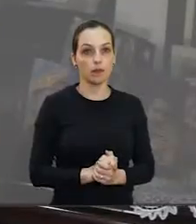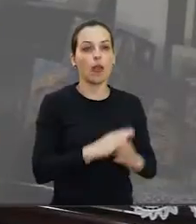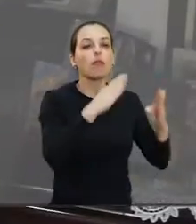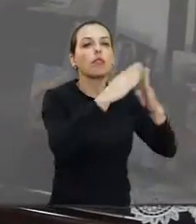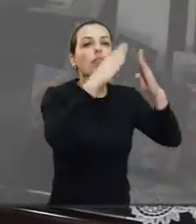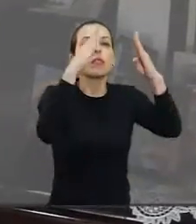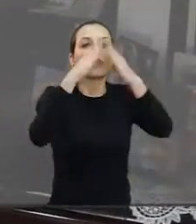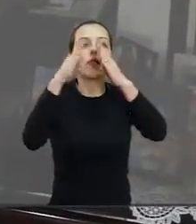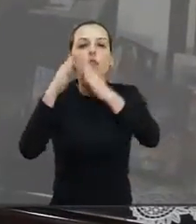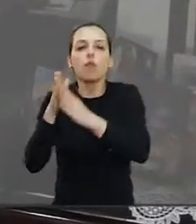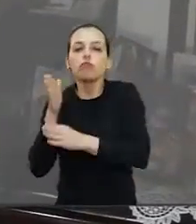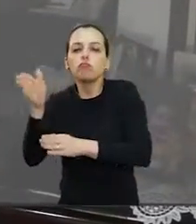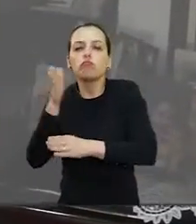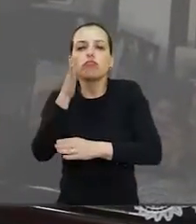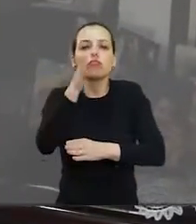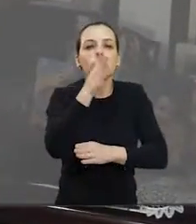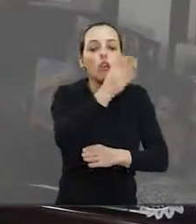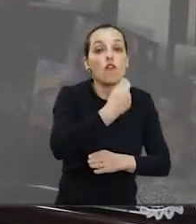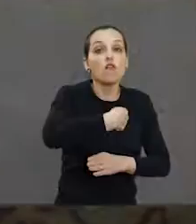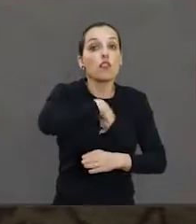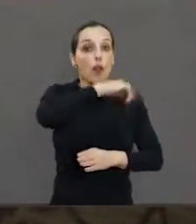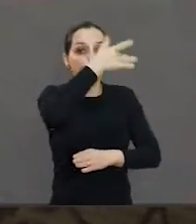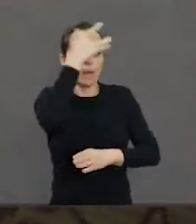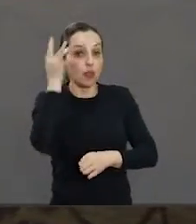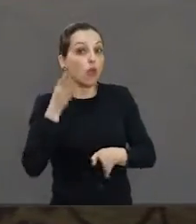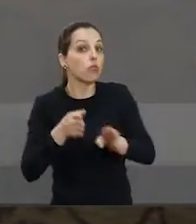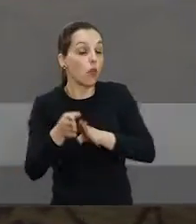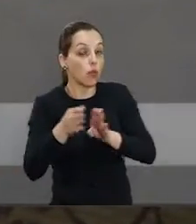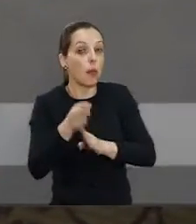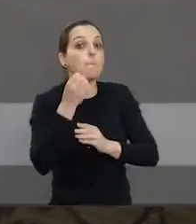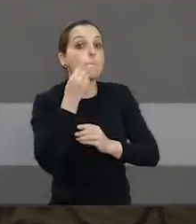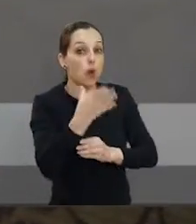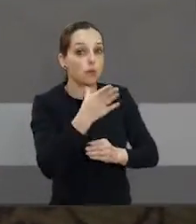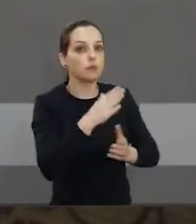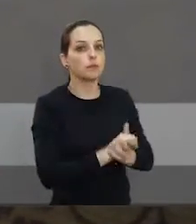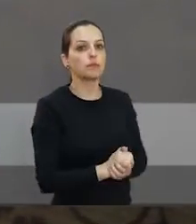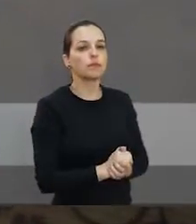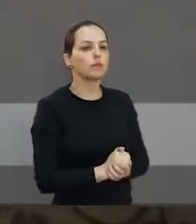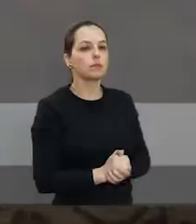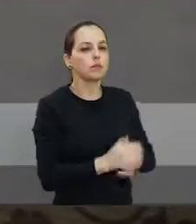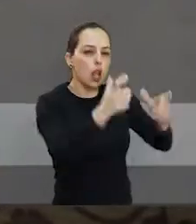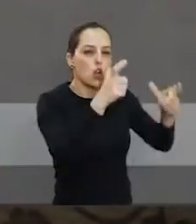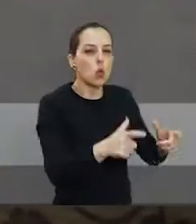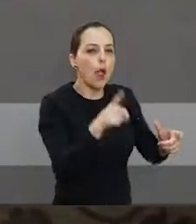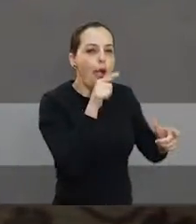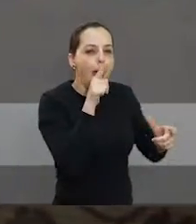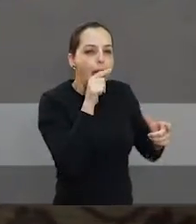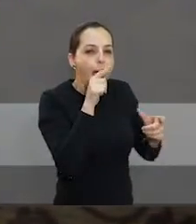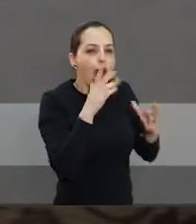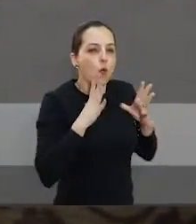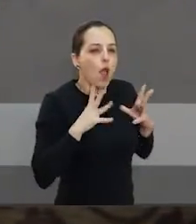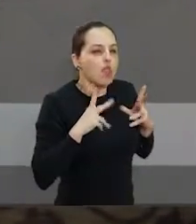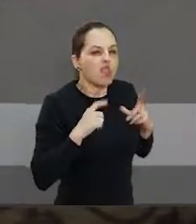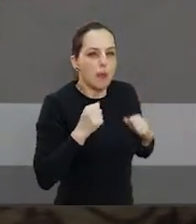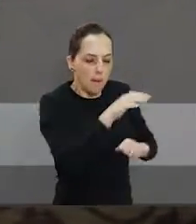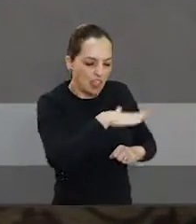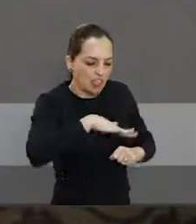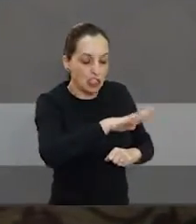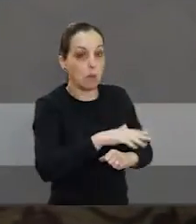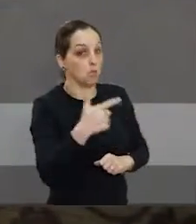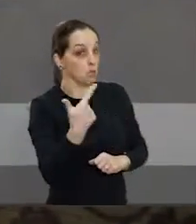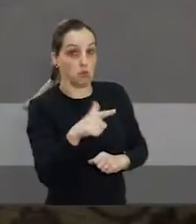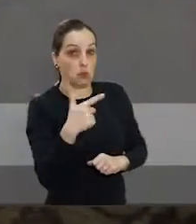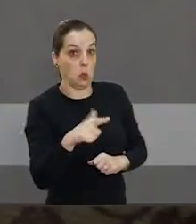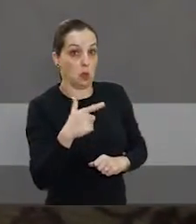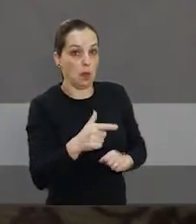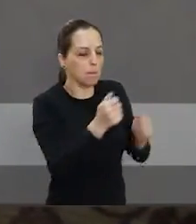A iniciativa está dando resultados. Eu não deixo o recipiente com água, eu limpo todas as